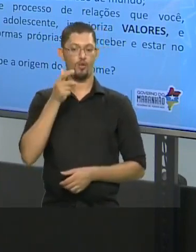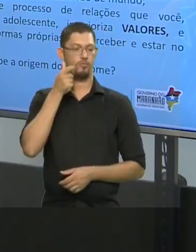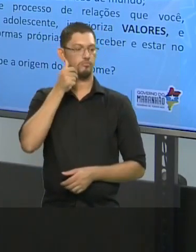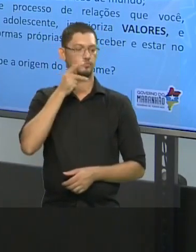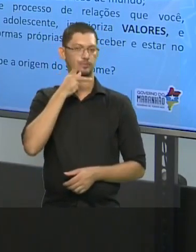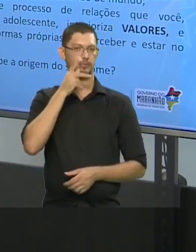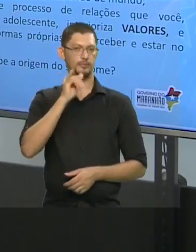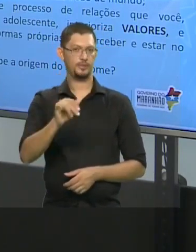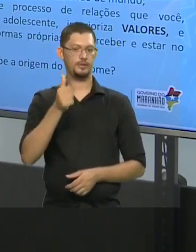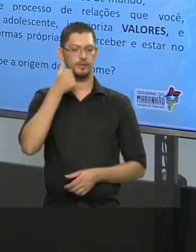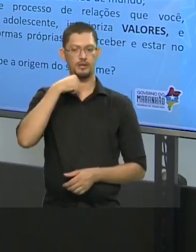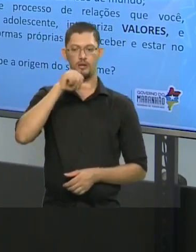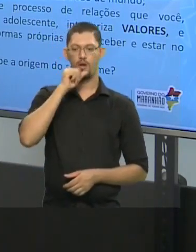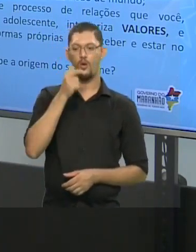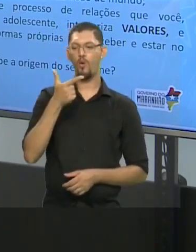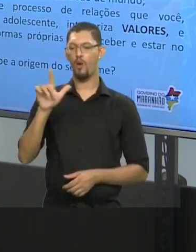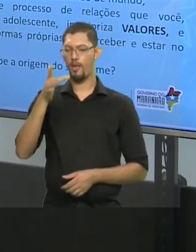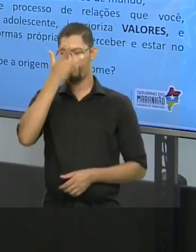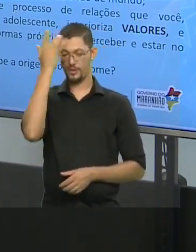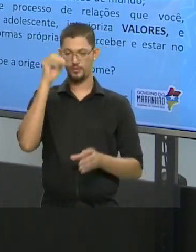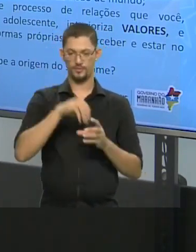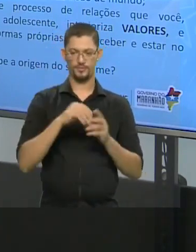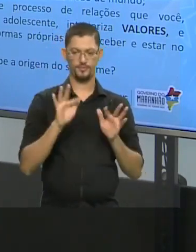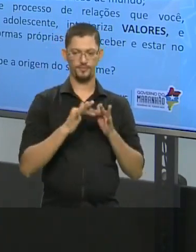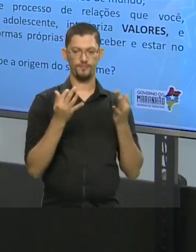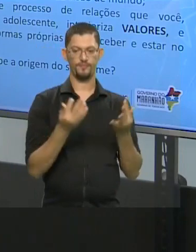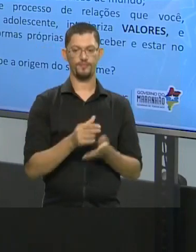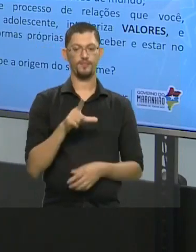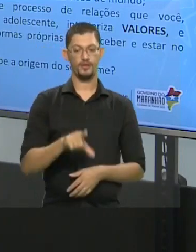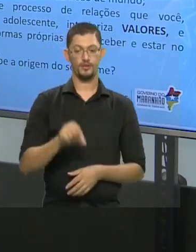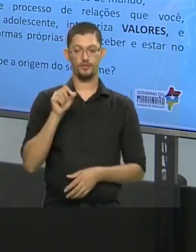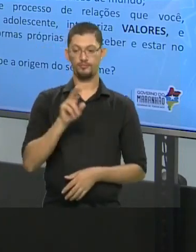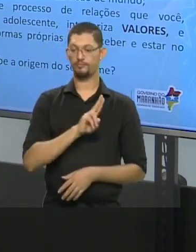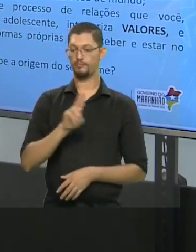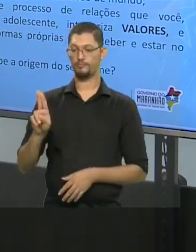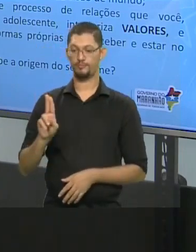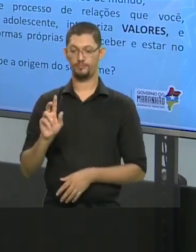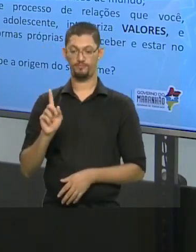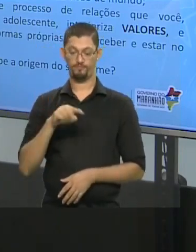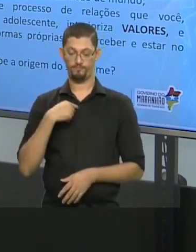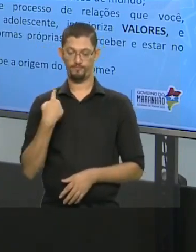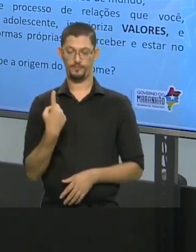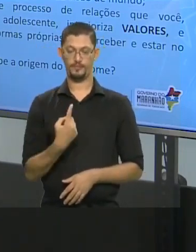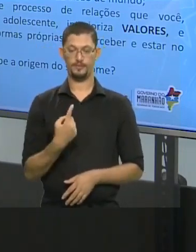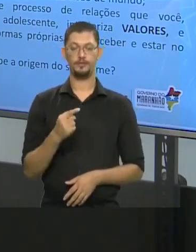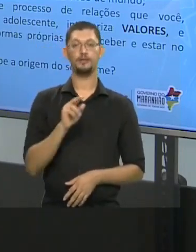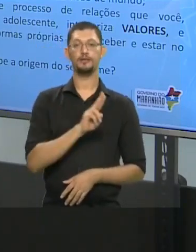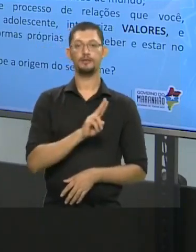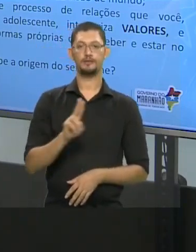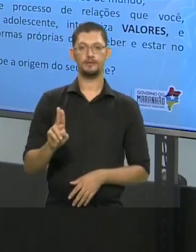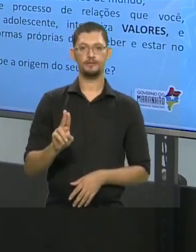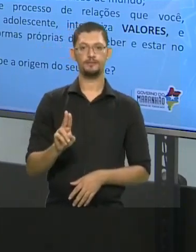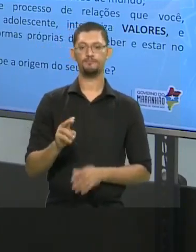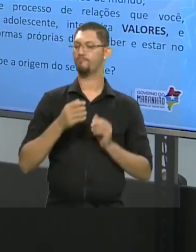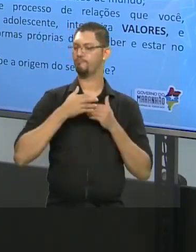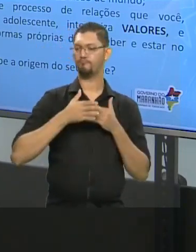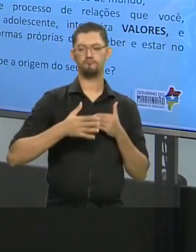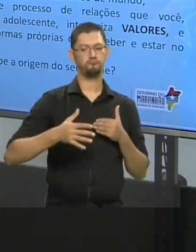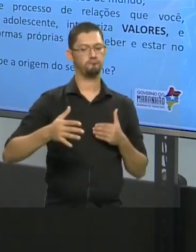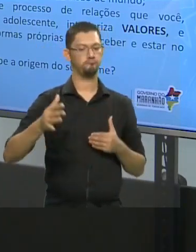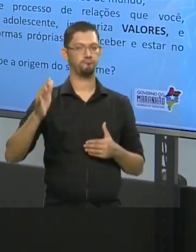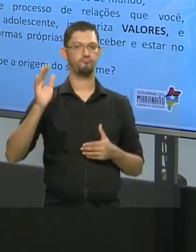pais, alguém da nossa família, decidiu dar esse nome para nós. E esse nome nós vamos carregar